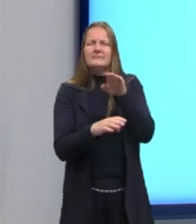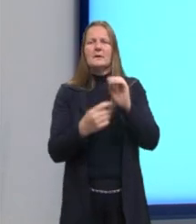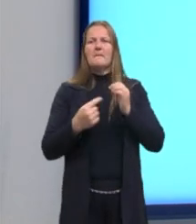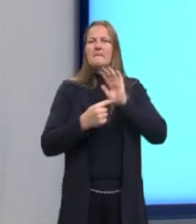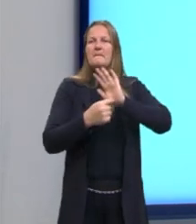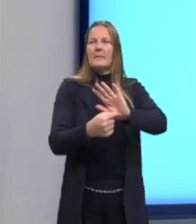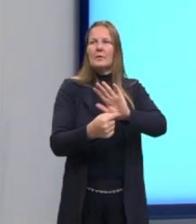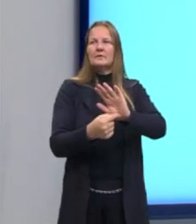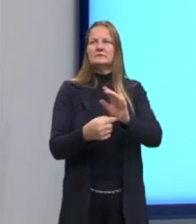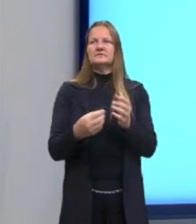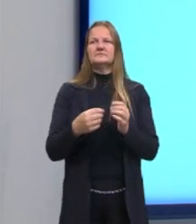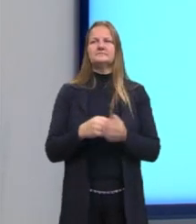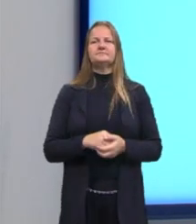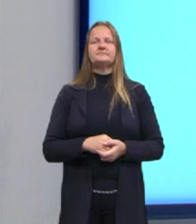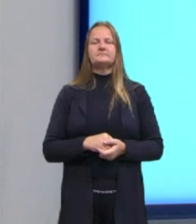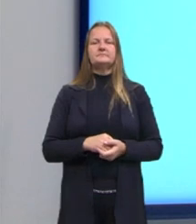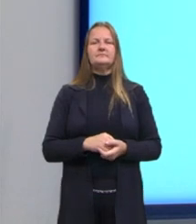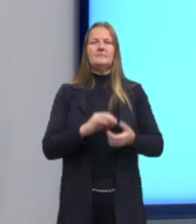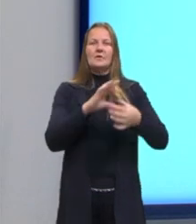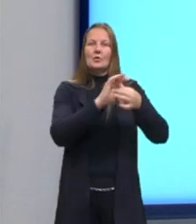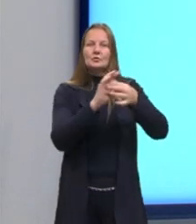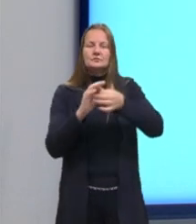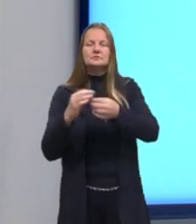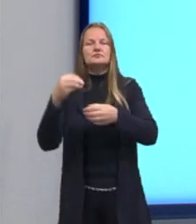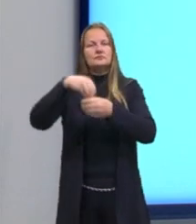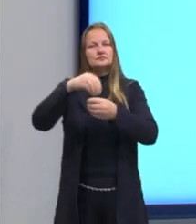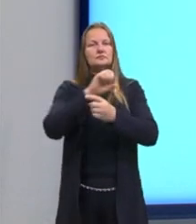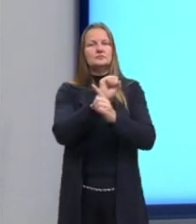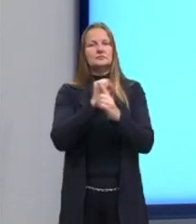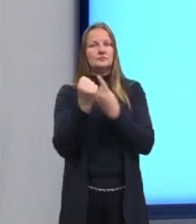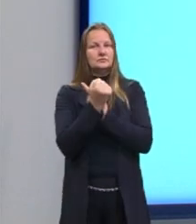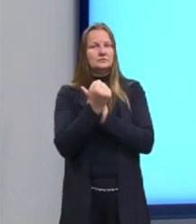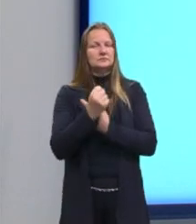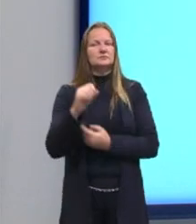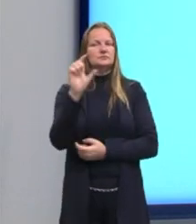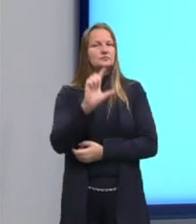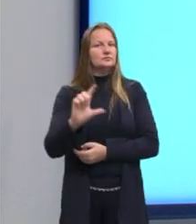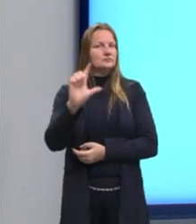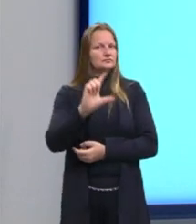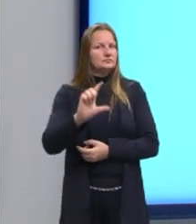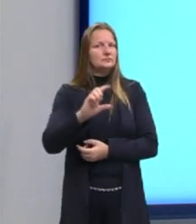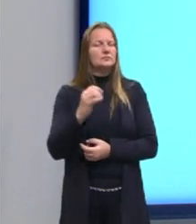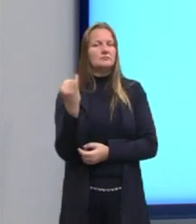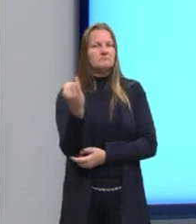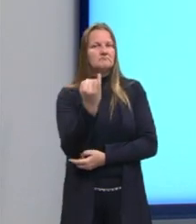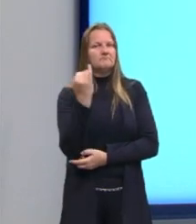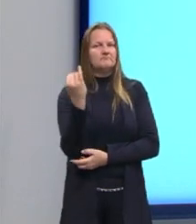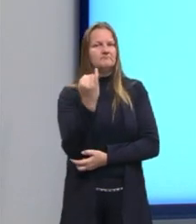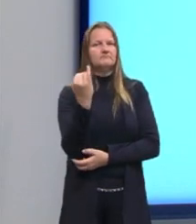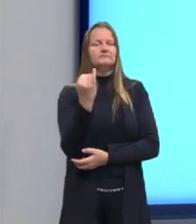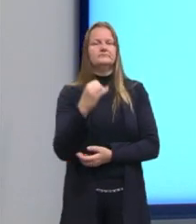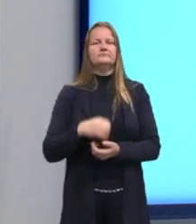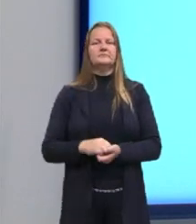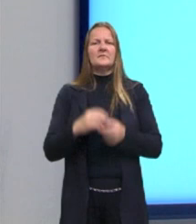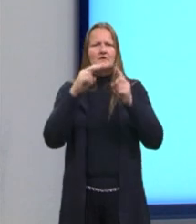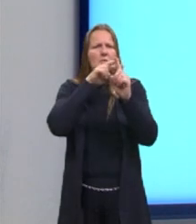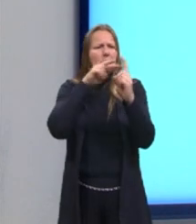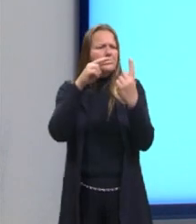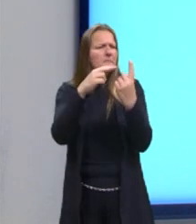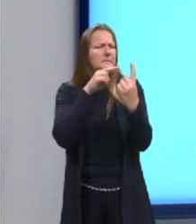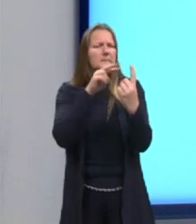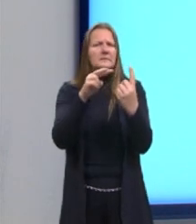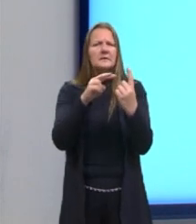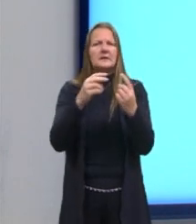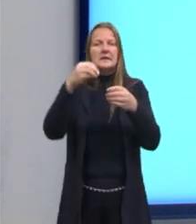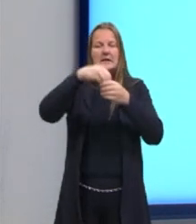estão ali no contexto daquela sociedade. Então, aquele personagem passando por diversas situações situações nas quais ele vê a desigualdade acontecendo